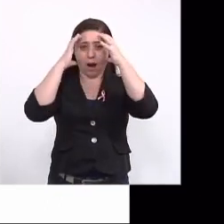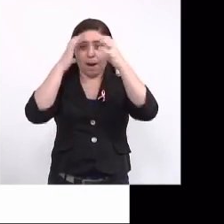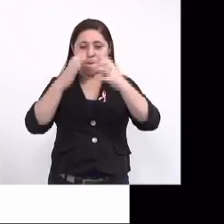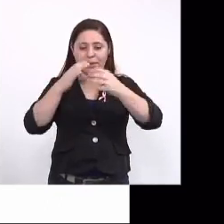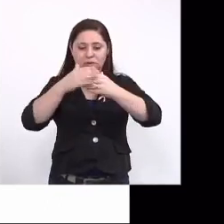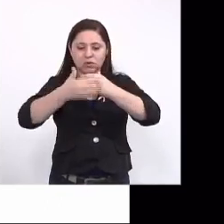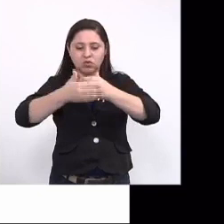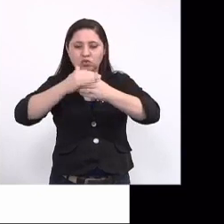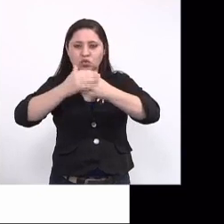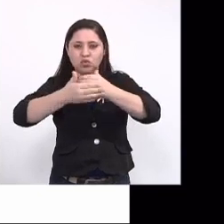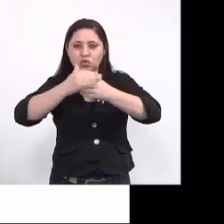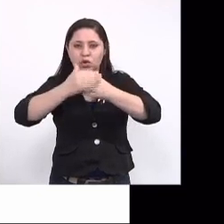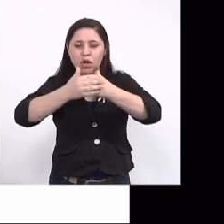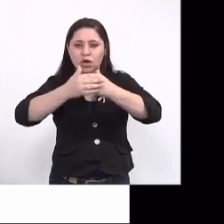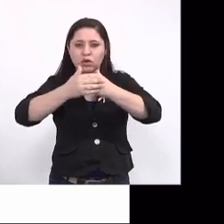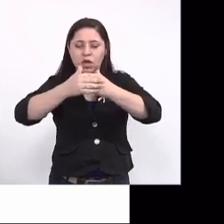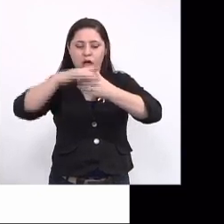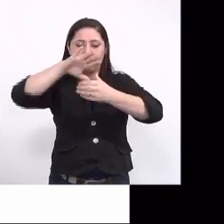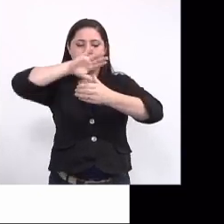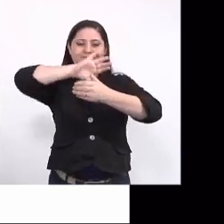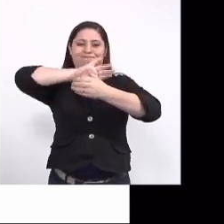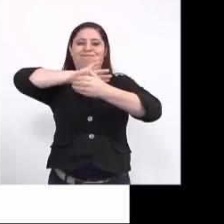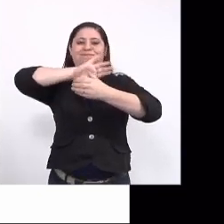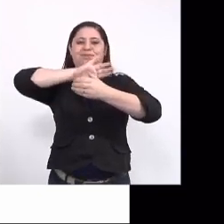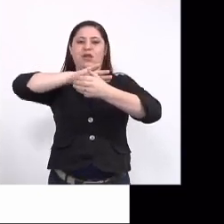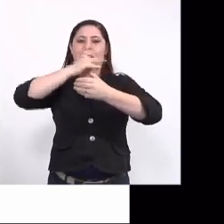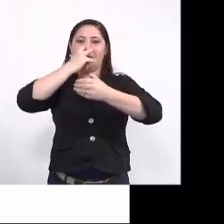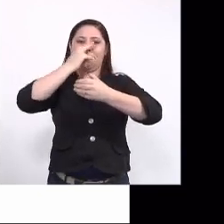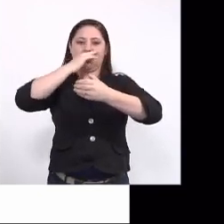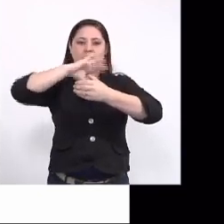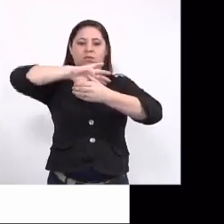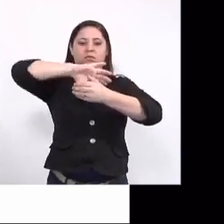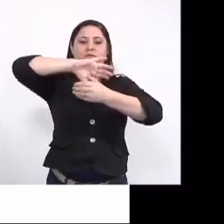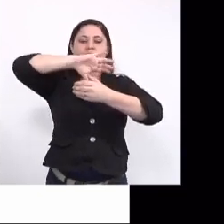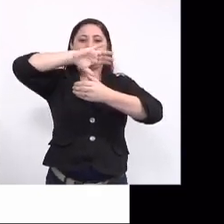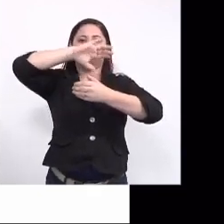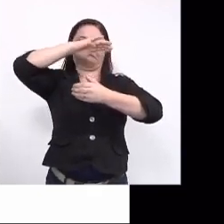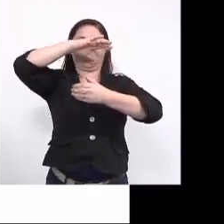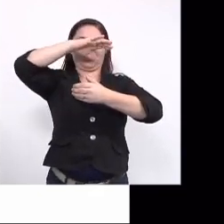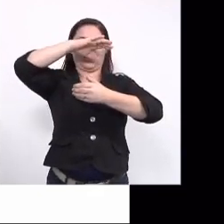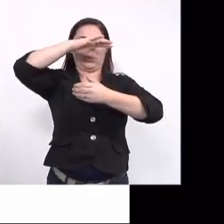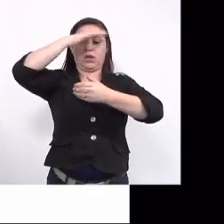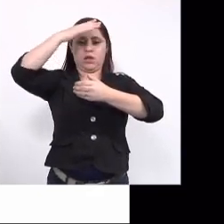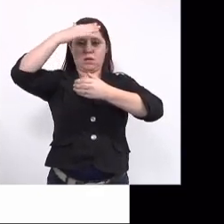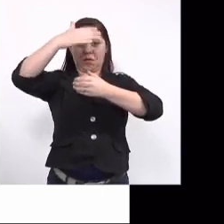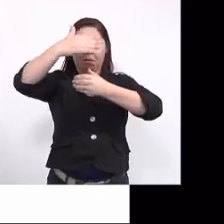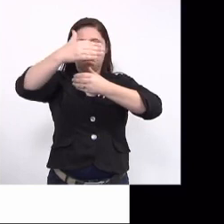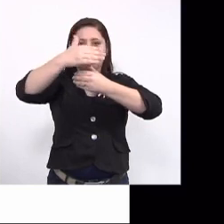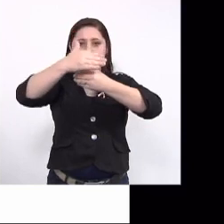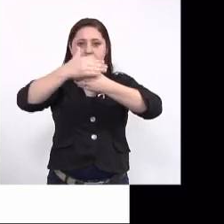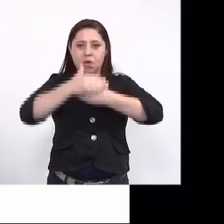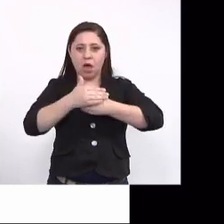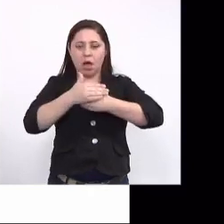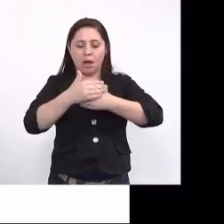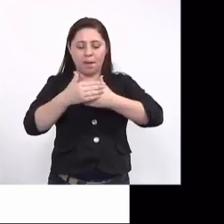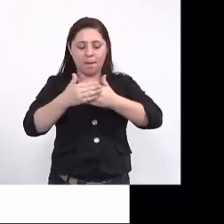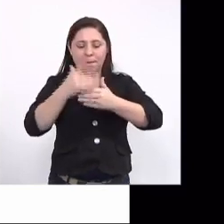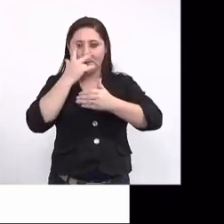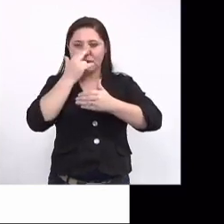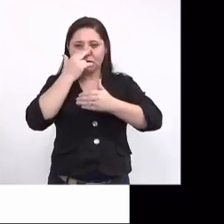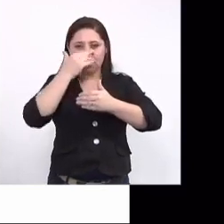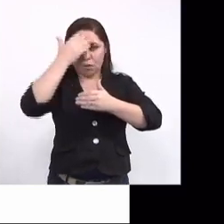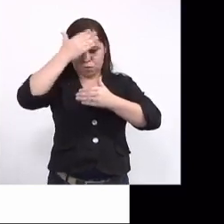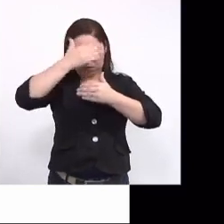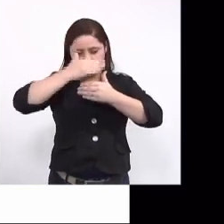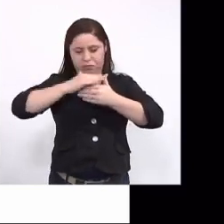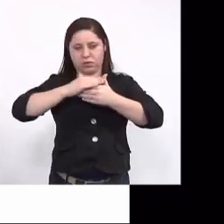parte de trás, o que a gente chama do osso ocipital, é que ele fica proeminente. Então, cai à frente da cabeça da criança e fica uma projeção aqui